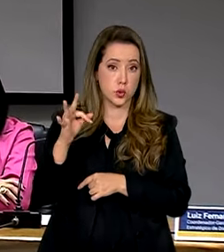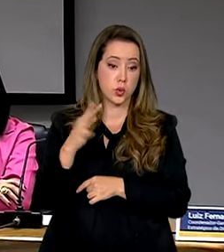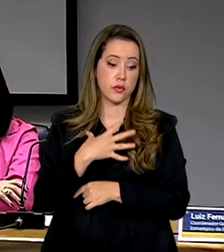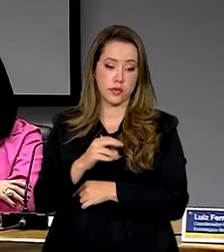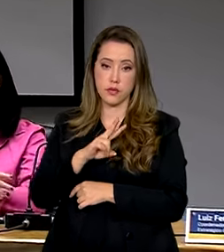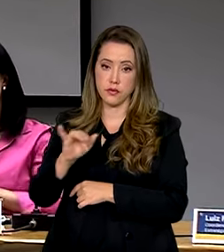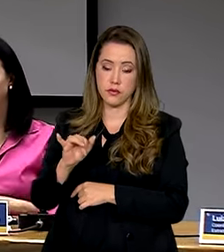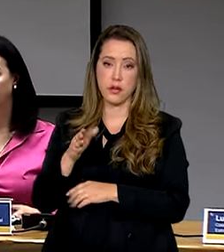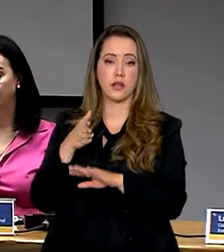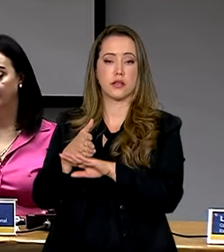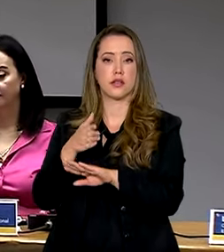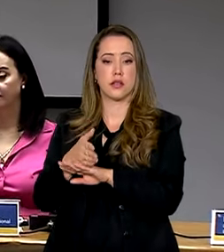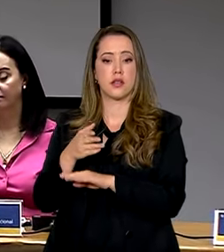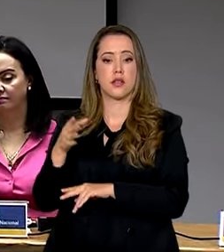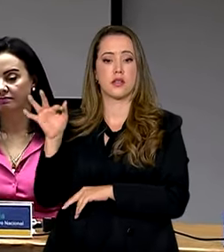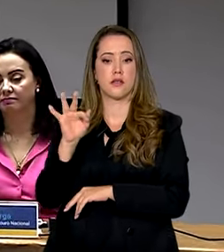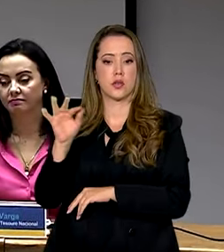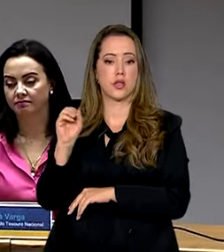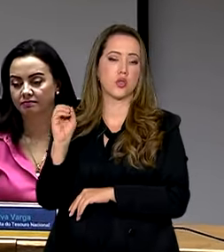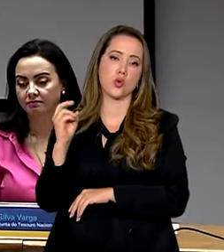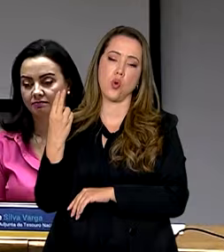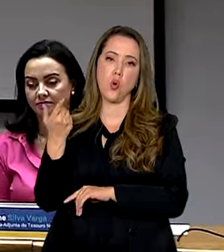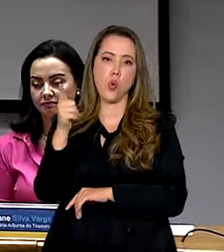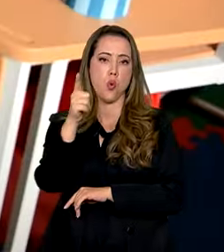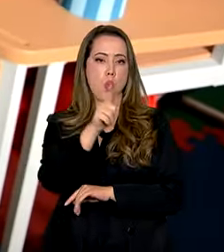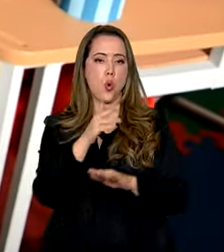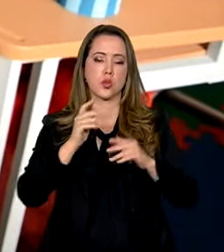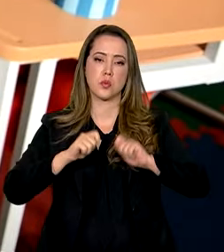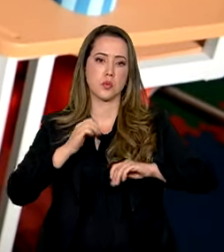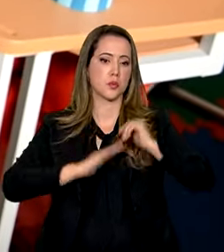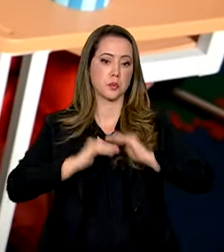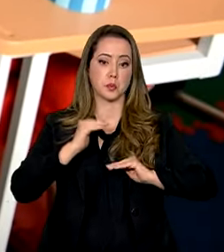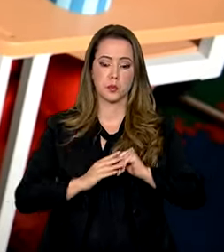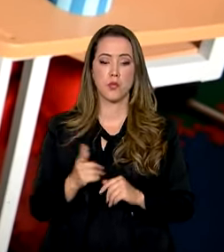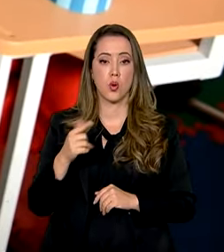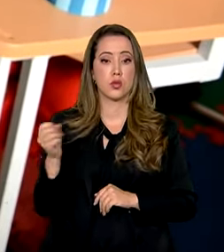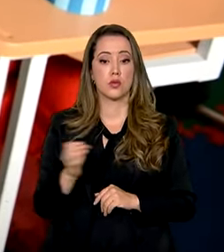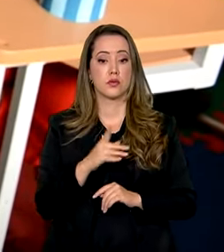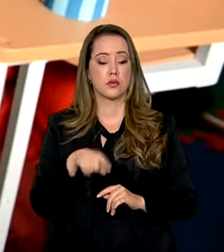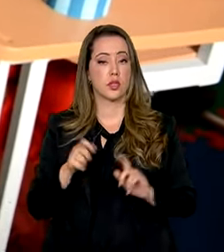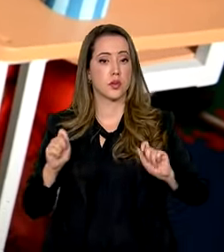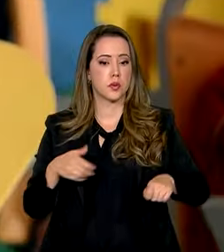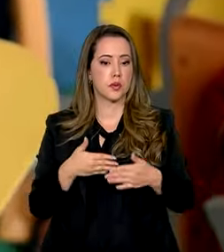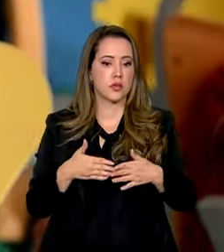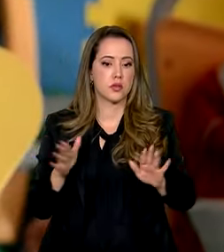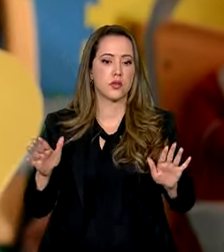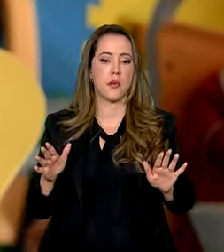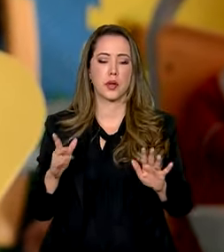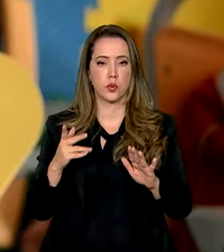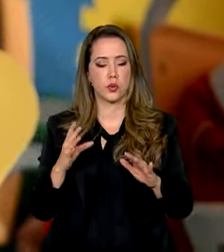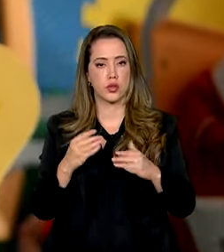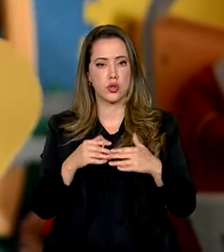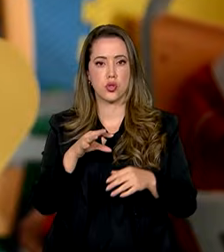filhos à educação superior ou outras formas de especialização. Outra novidade é a possibilidade de abertura de conta